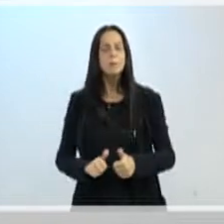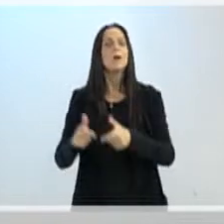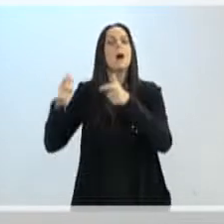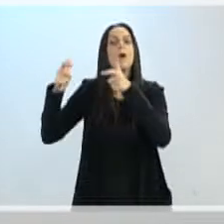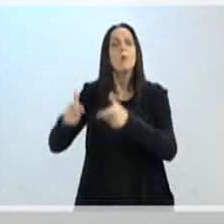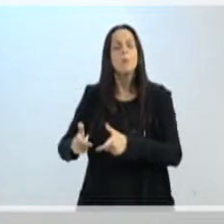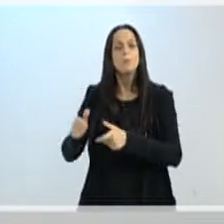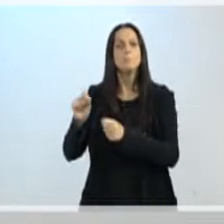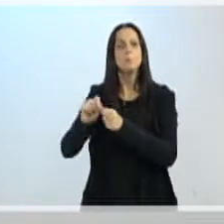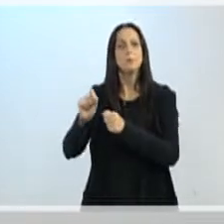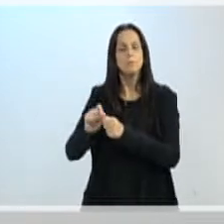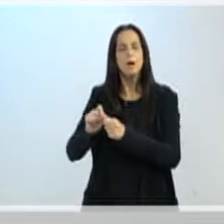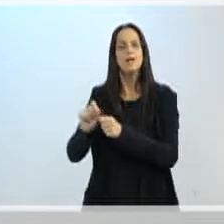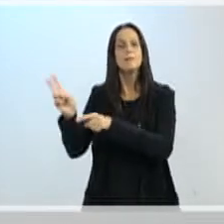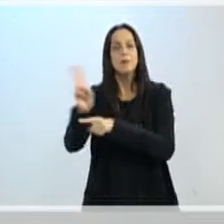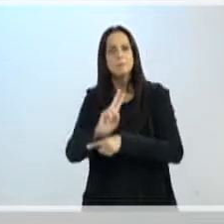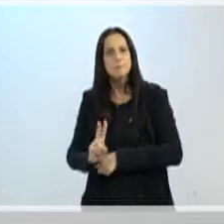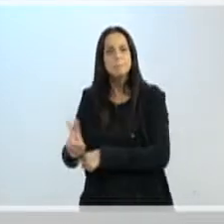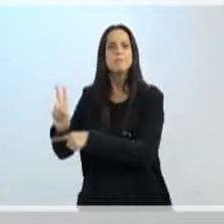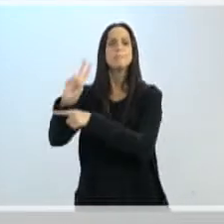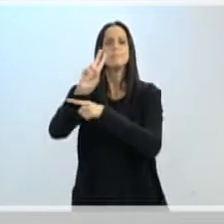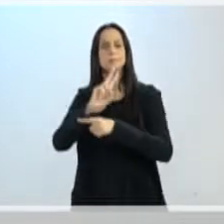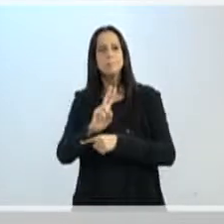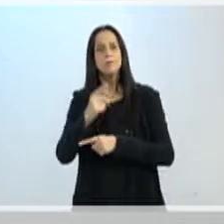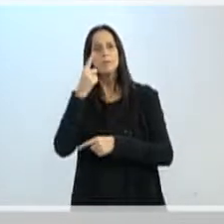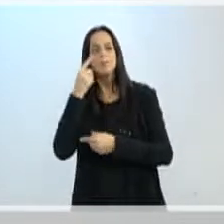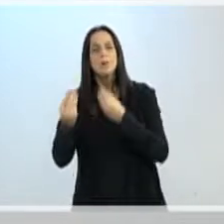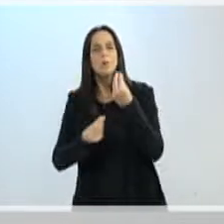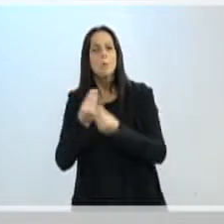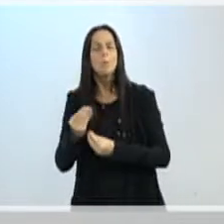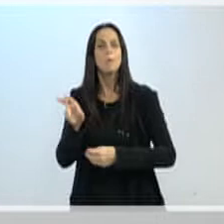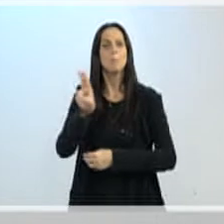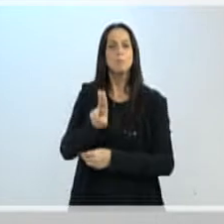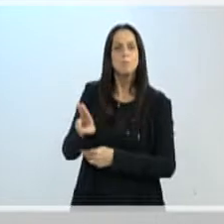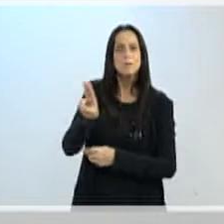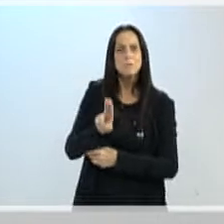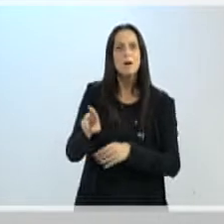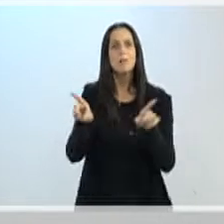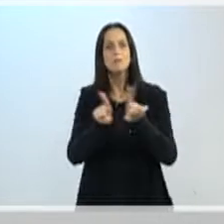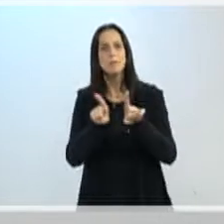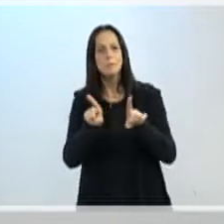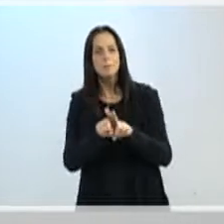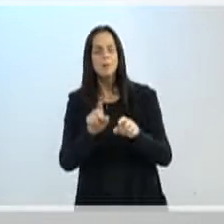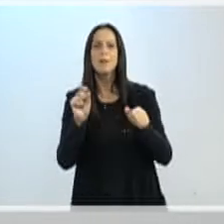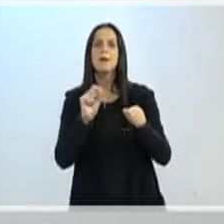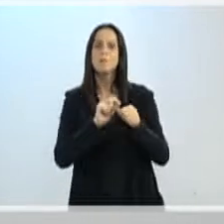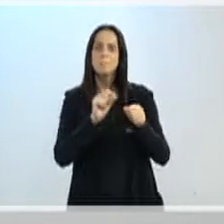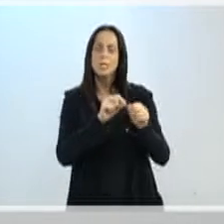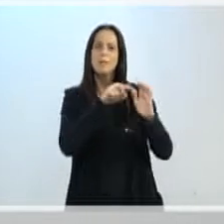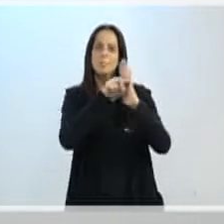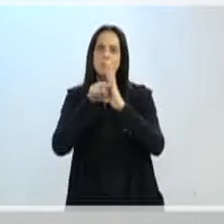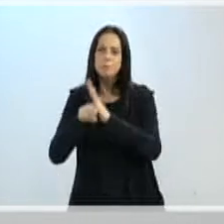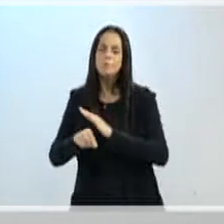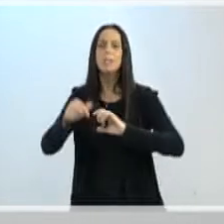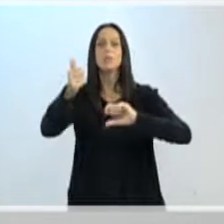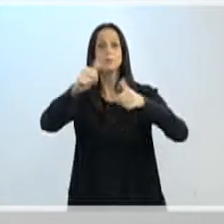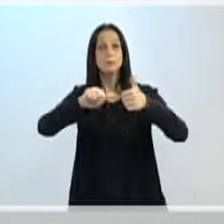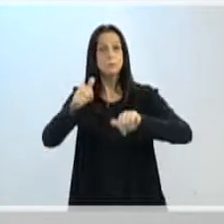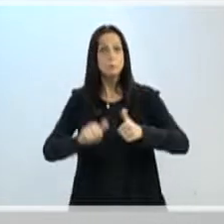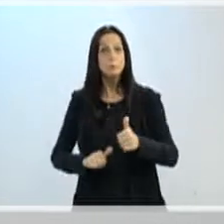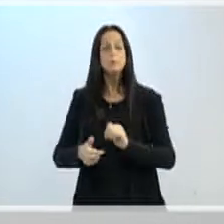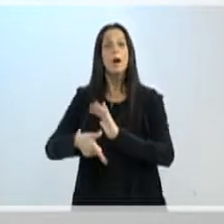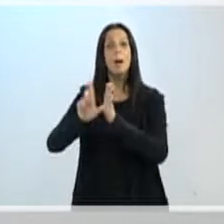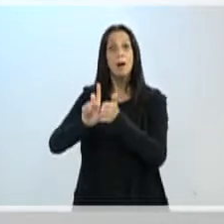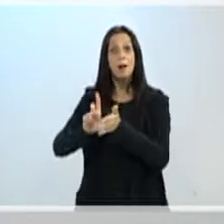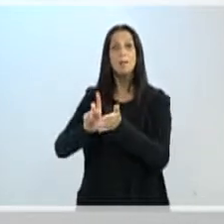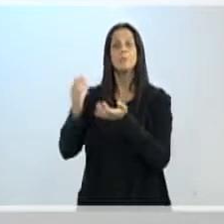pesquisas sobre eventuais índices que foram utilizados, ou seja, é feito um crivo daquelas informações que são remitidas.